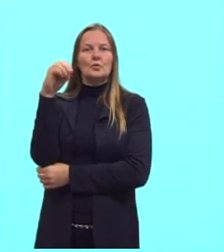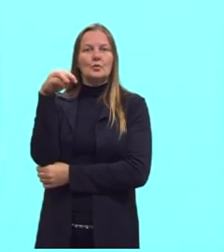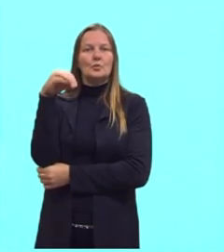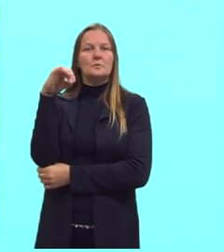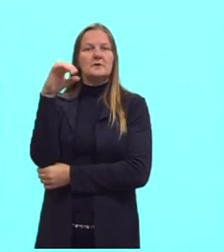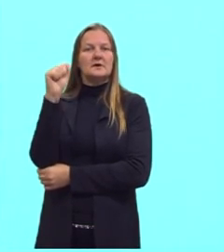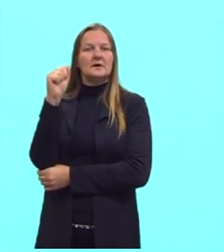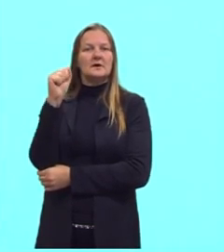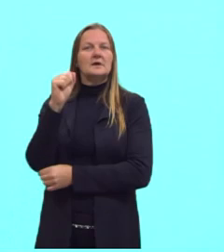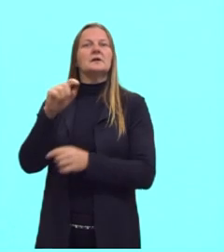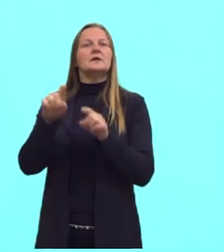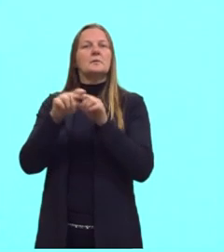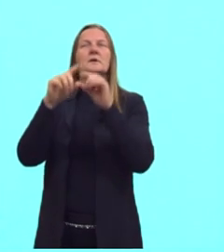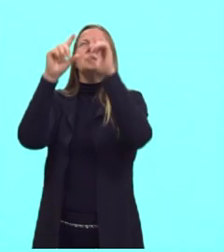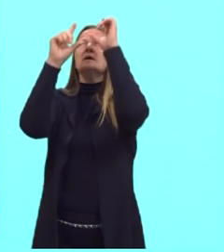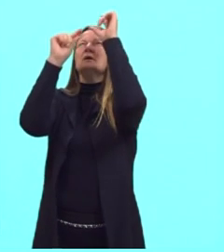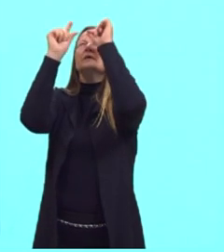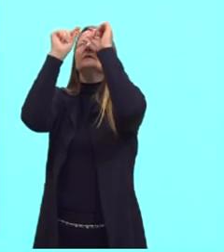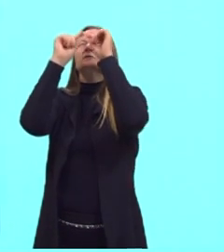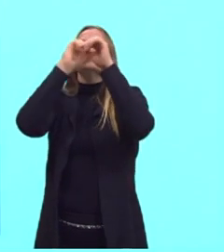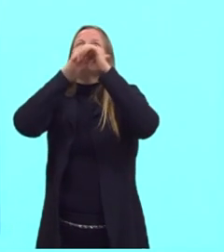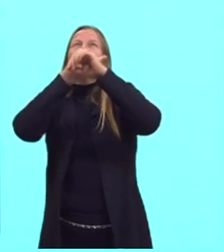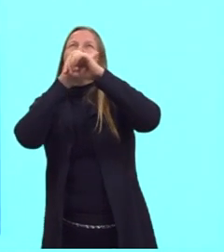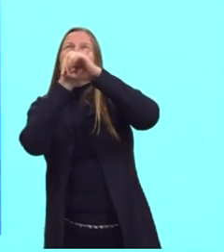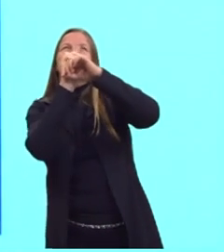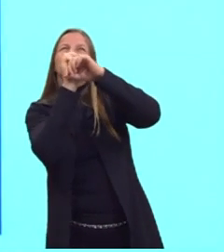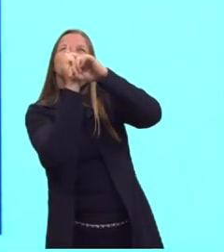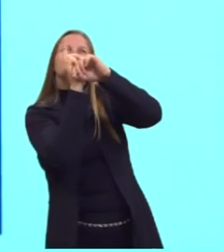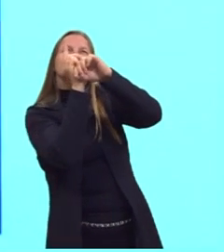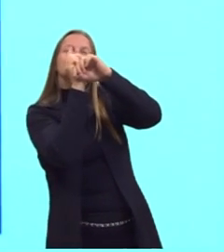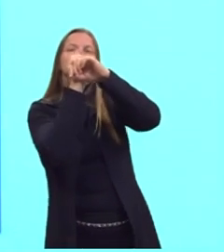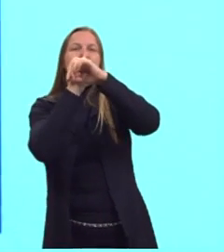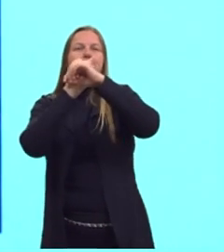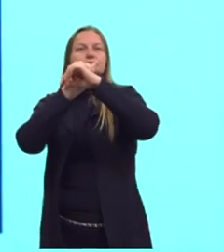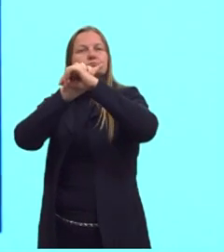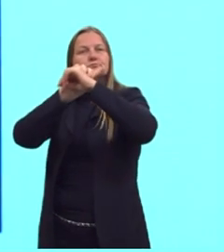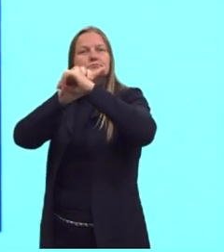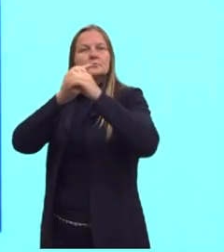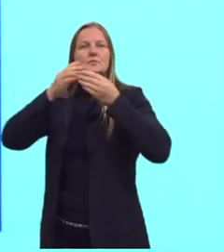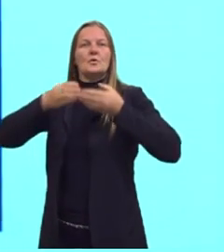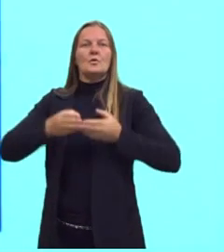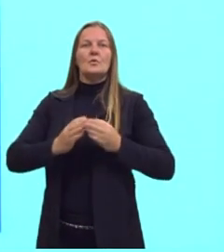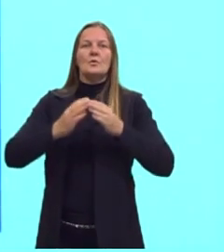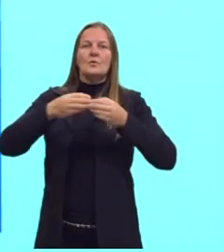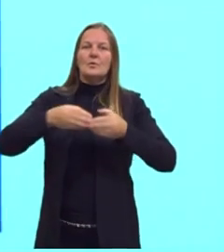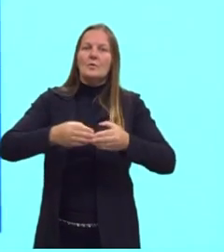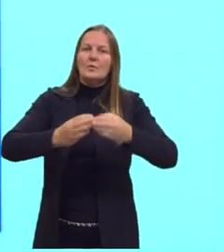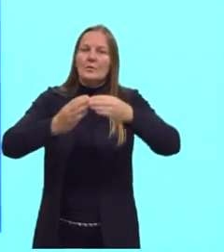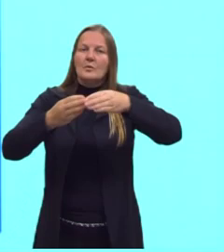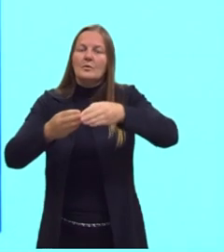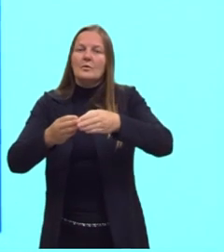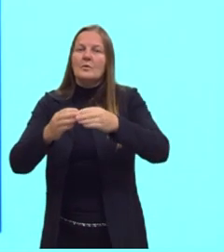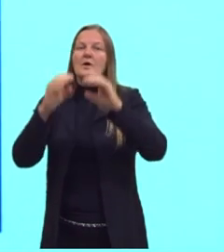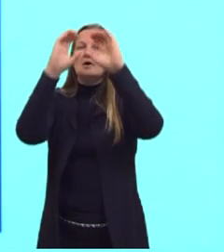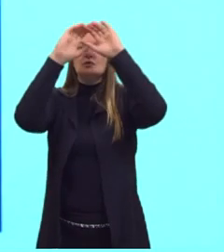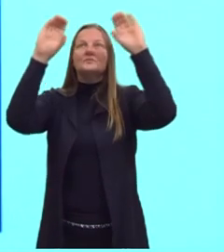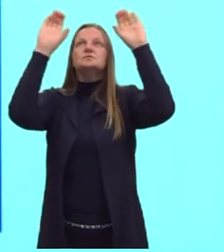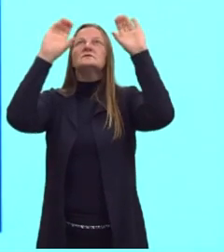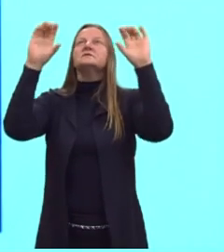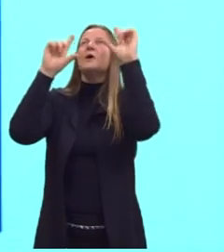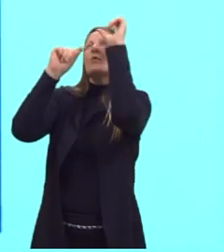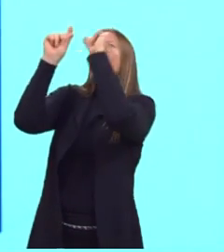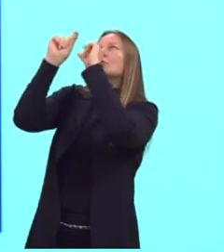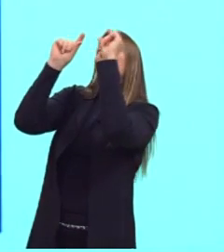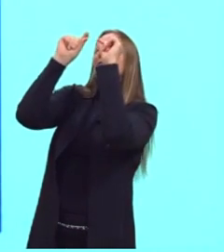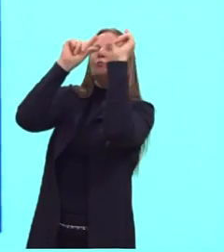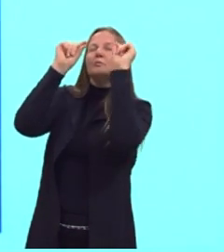posicionam ali as estrelas para ver qual é a posição geográfica do navio de acordo com o céu estrelado. Eram alguns